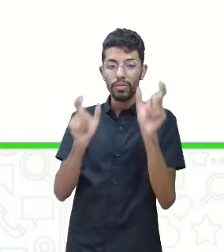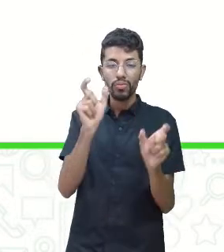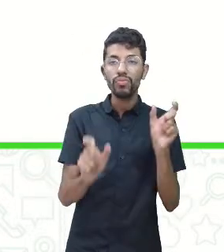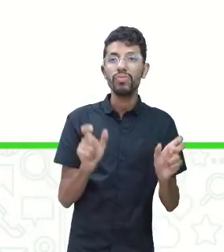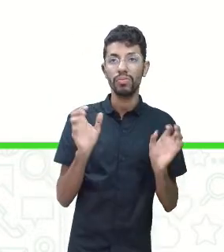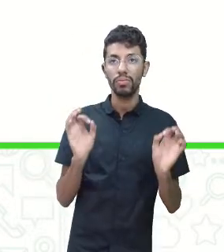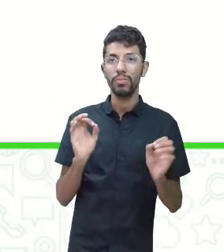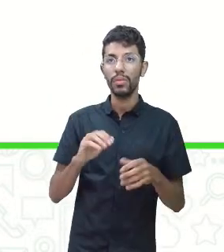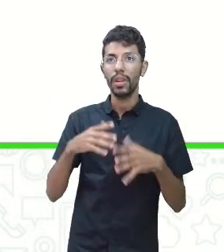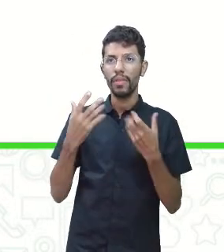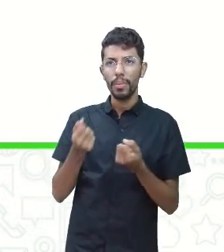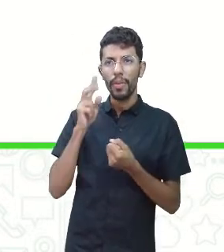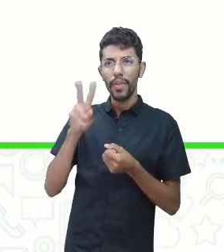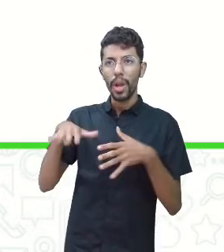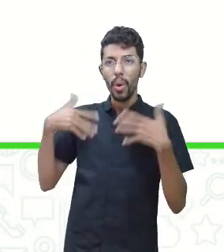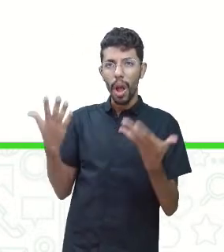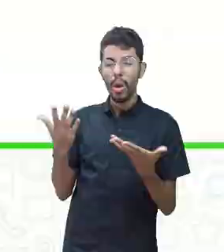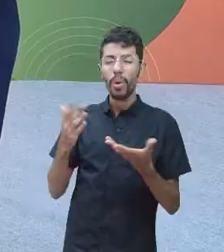Vamos ver quais são elas?